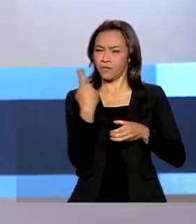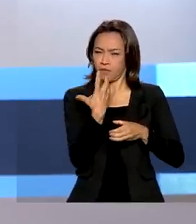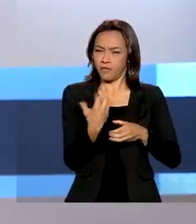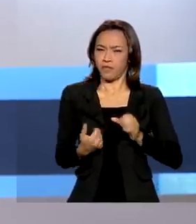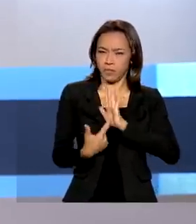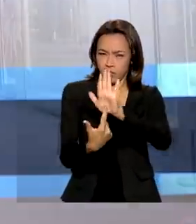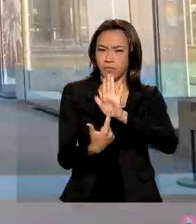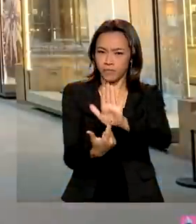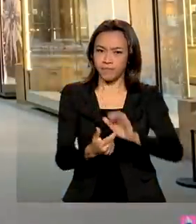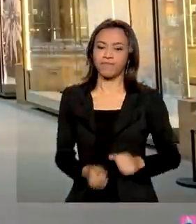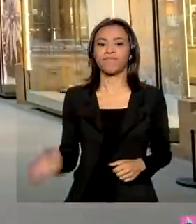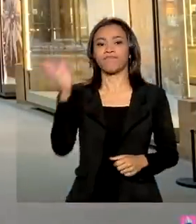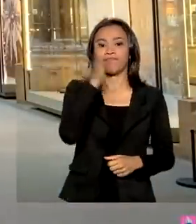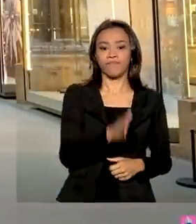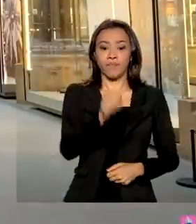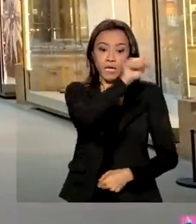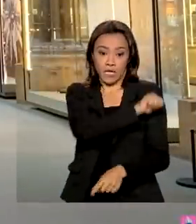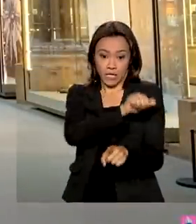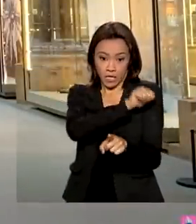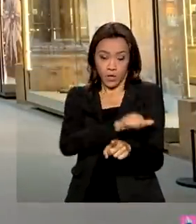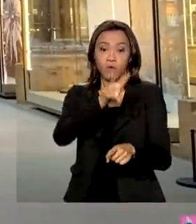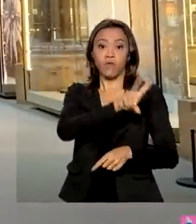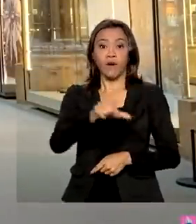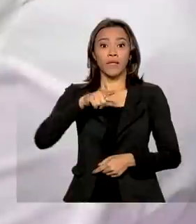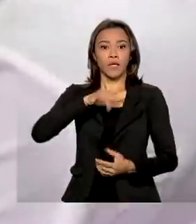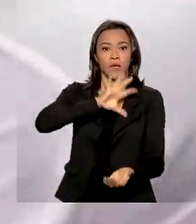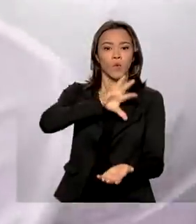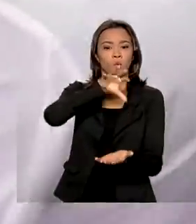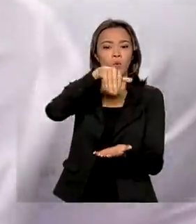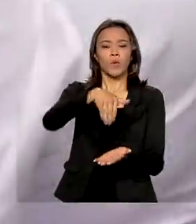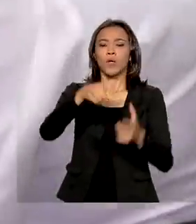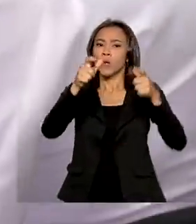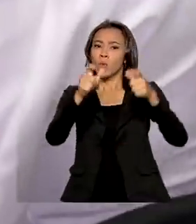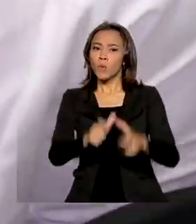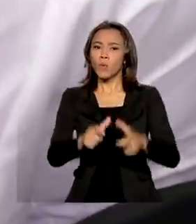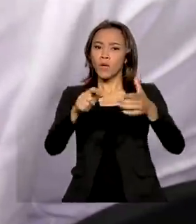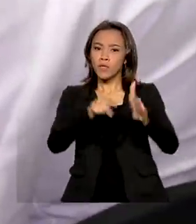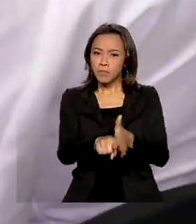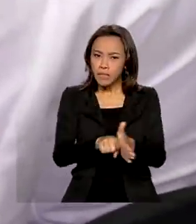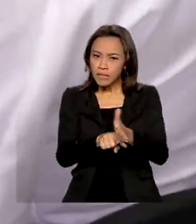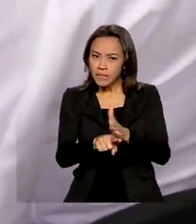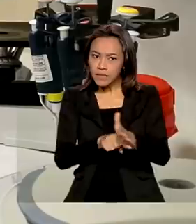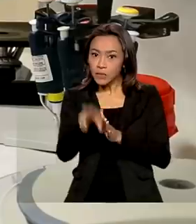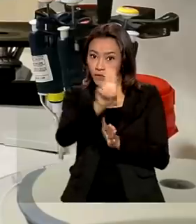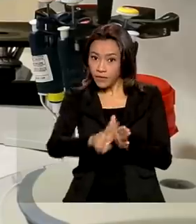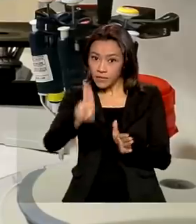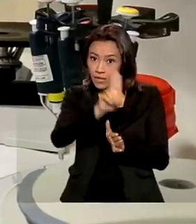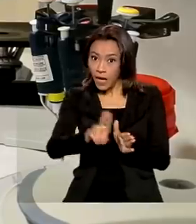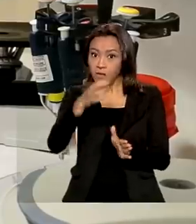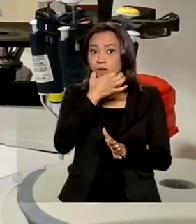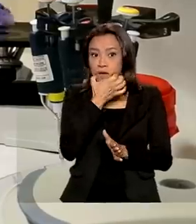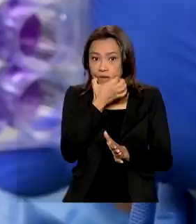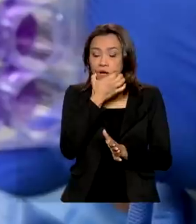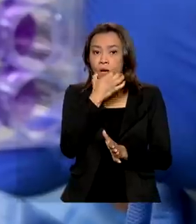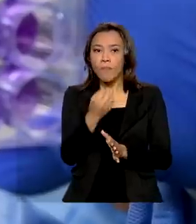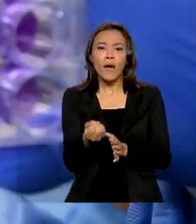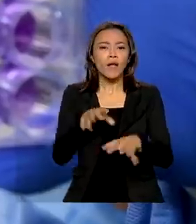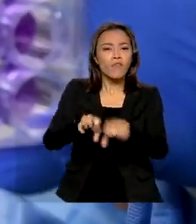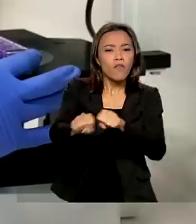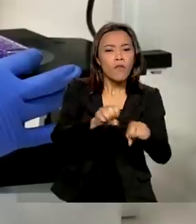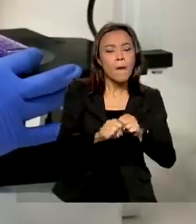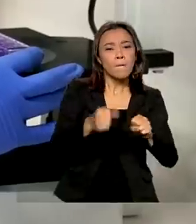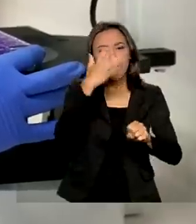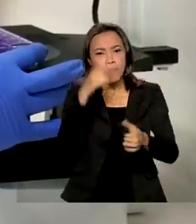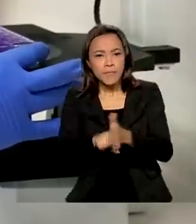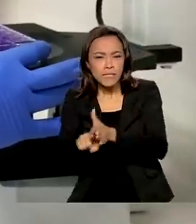ainda. Rio de Janeiro terá unidade da Universidade de Oxford para formar novos pesquisadores e desenvolver